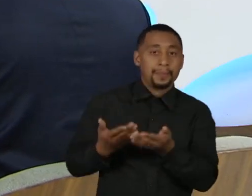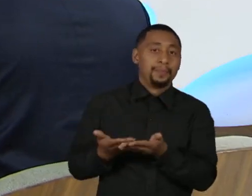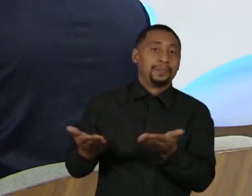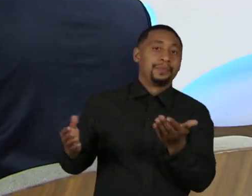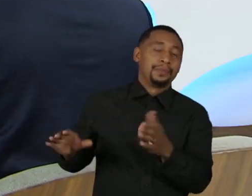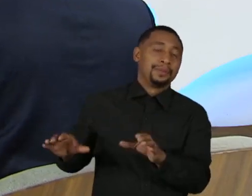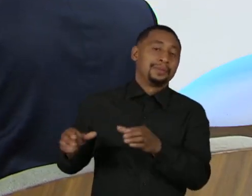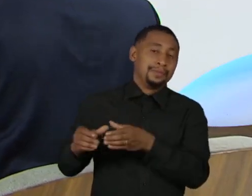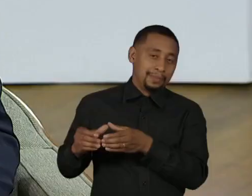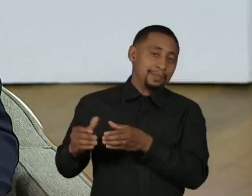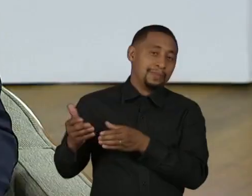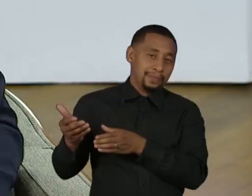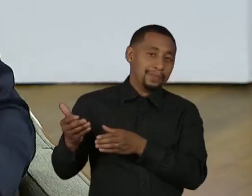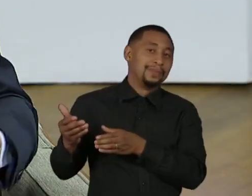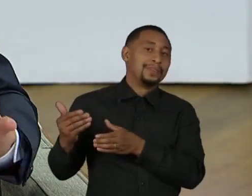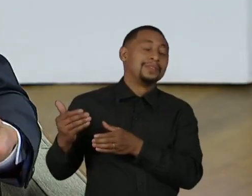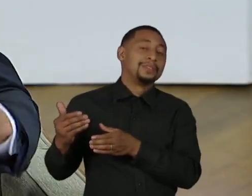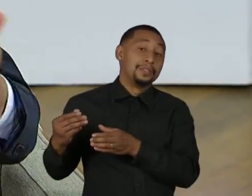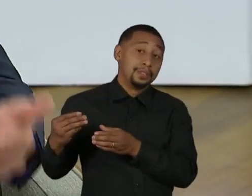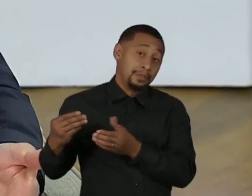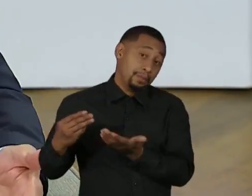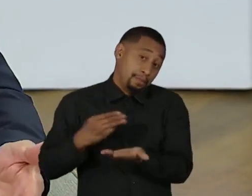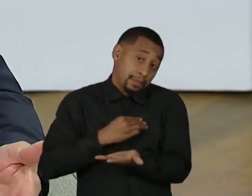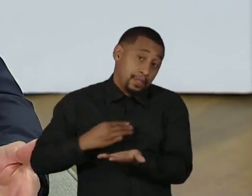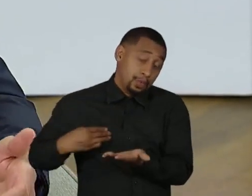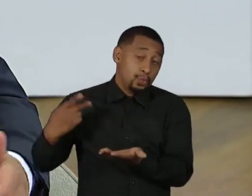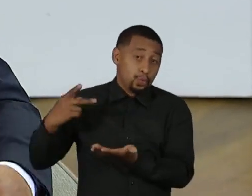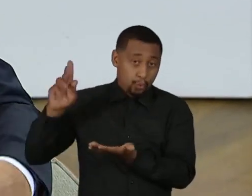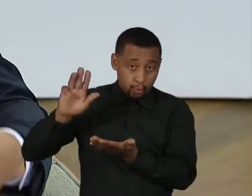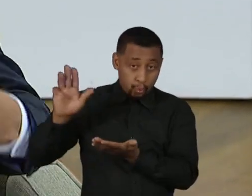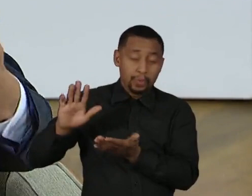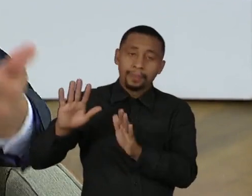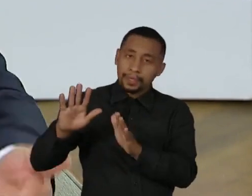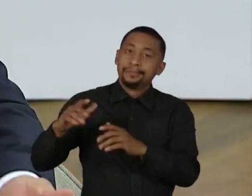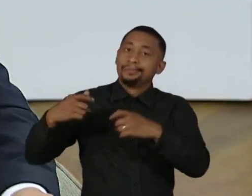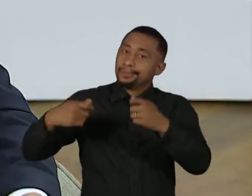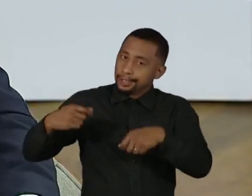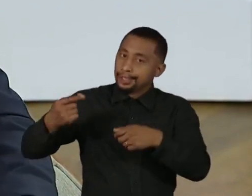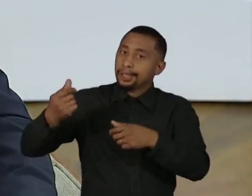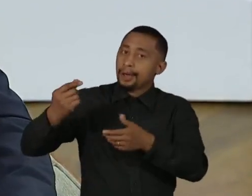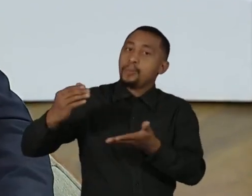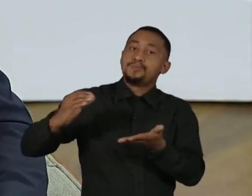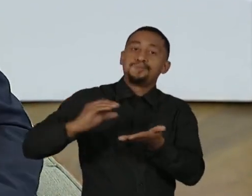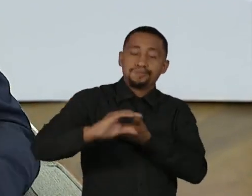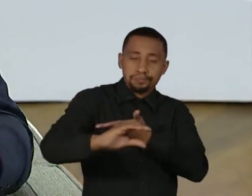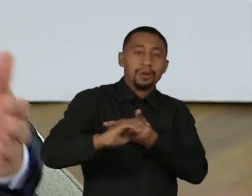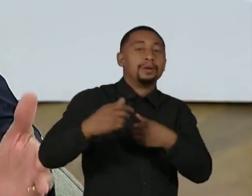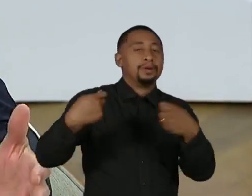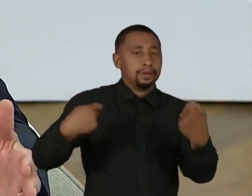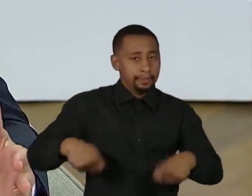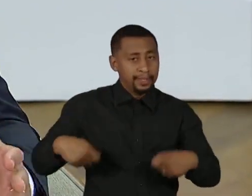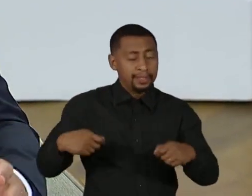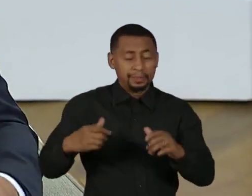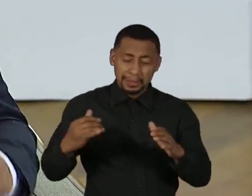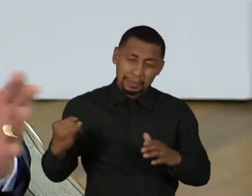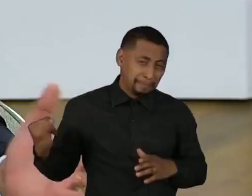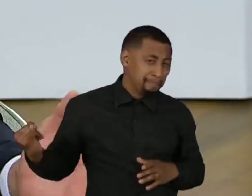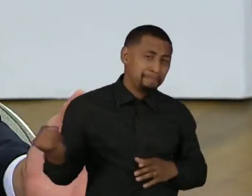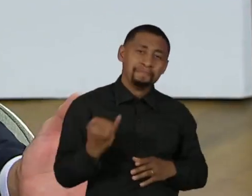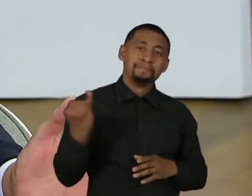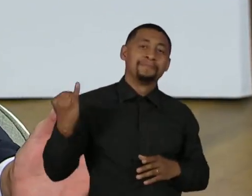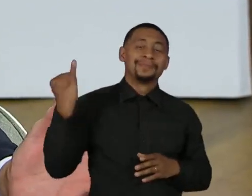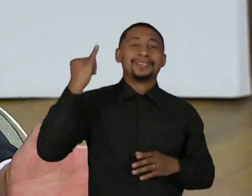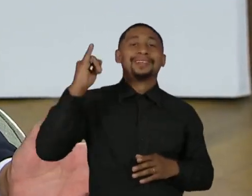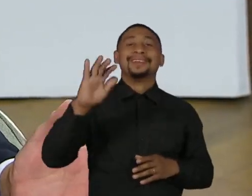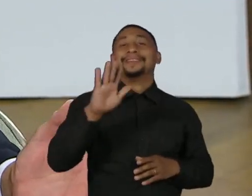governo do presidente Lula. Claro que demanda recursos, demanda investimentos, mas eu acho fundamental. Por exemplo,